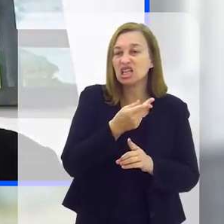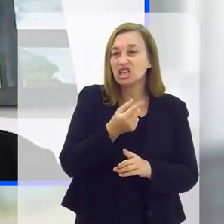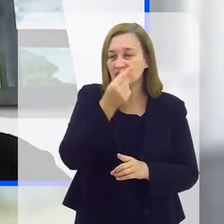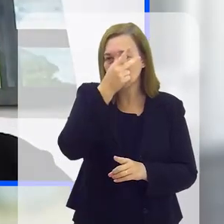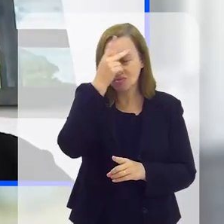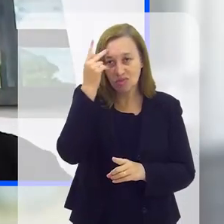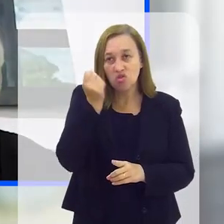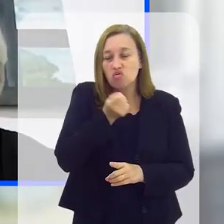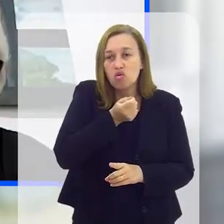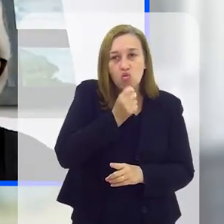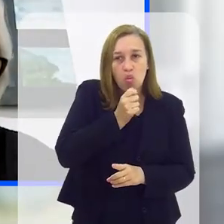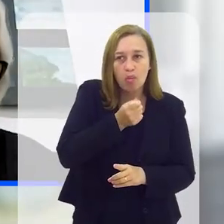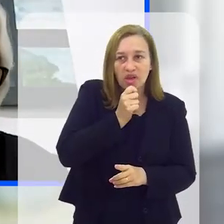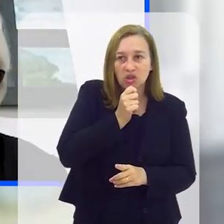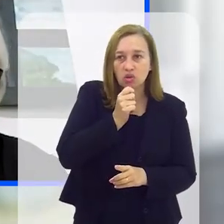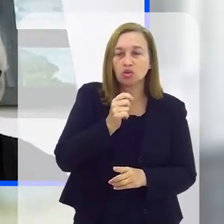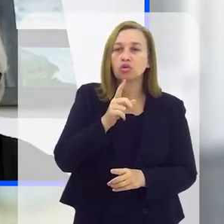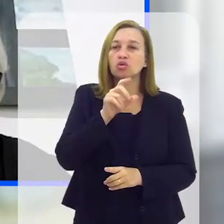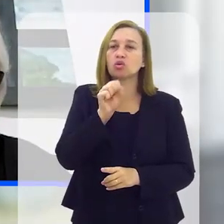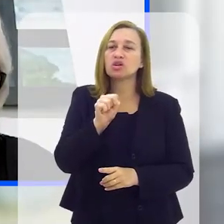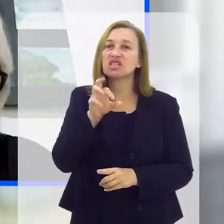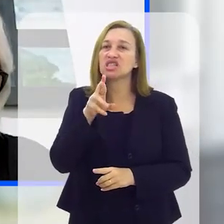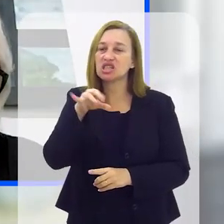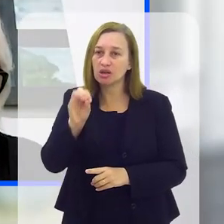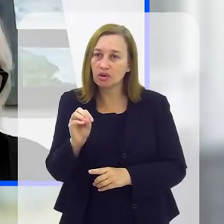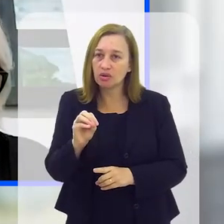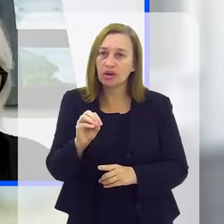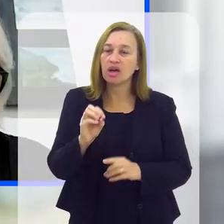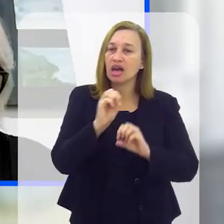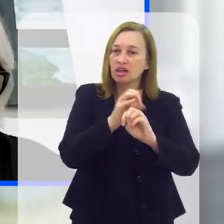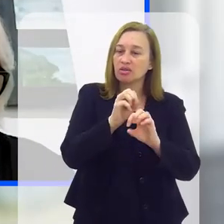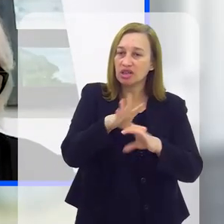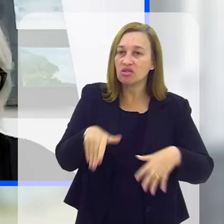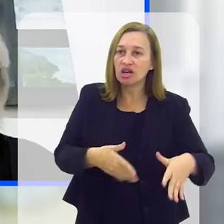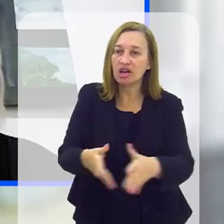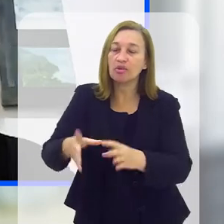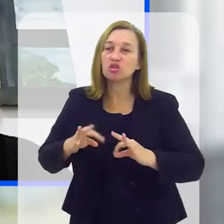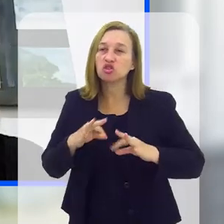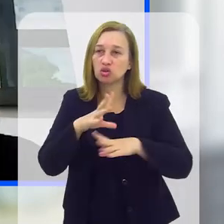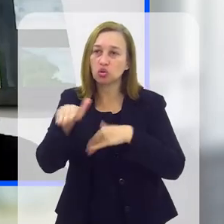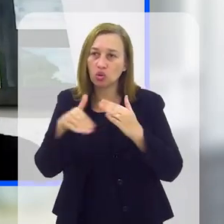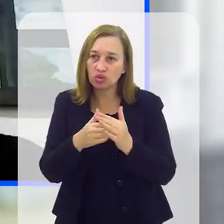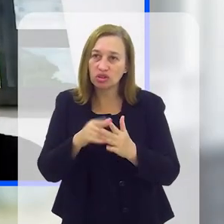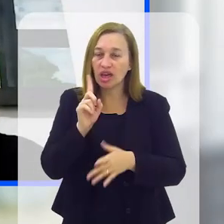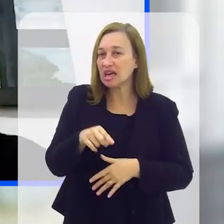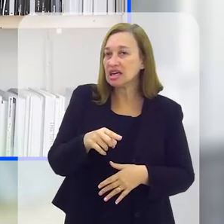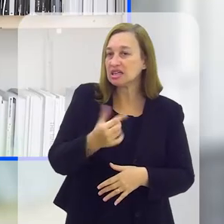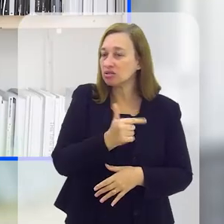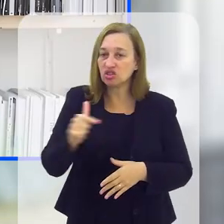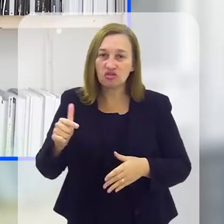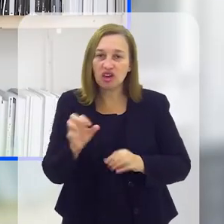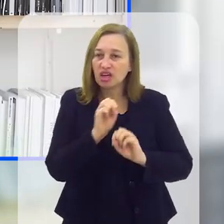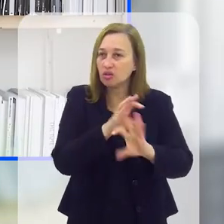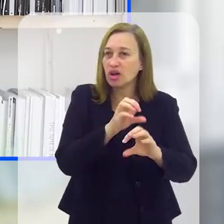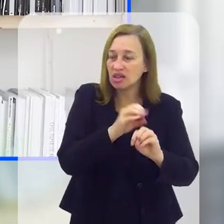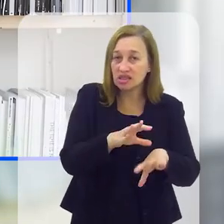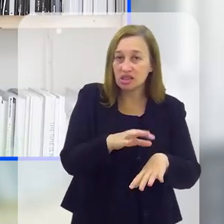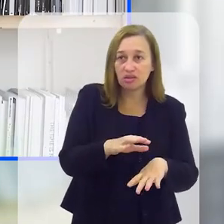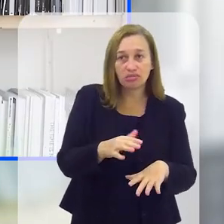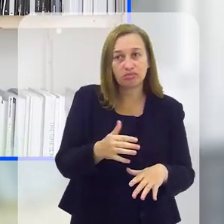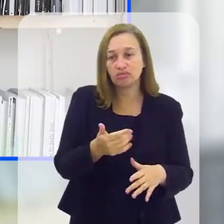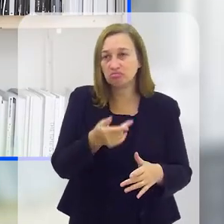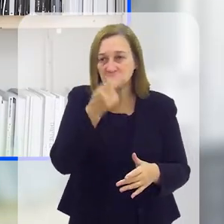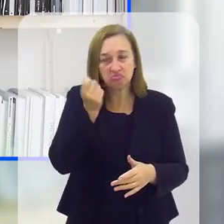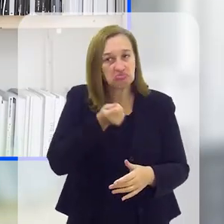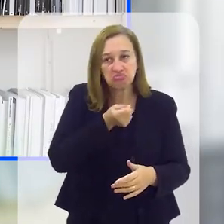isso? Doutor Ciro, a educação é o caminho de tudo, né? Quem não tem educação não adianta, né? A gente vai do